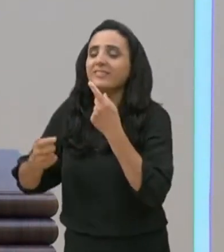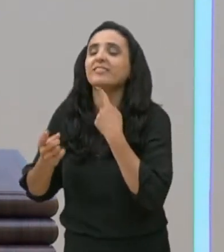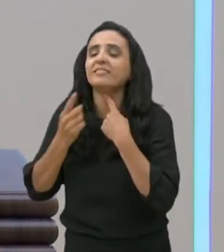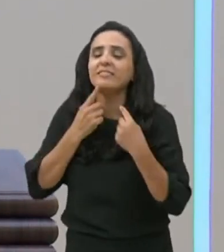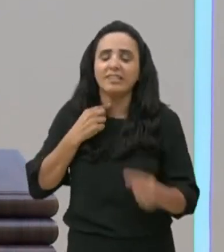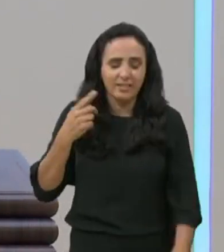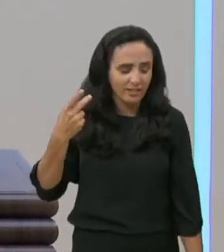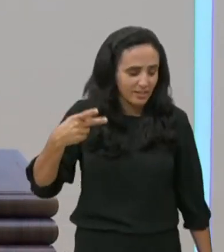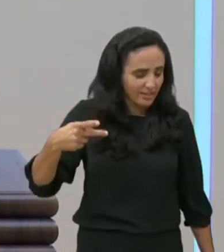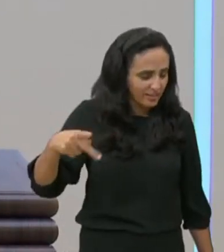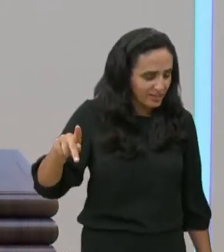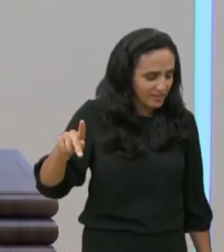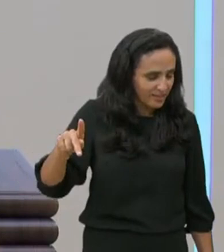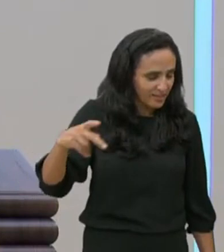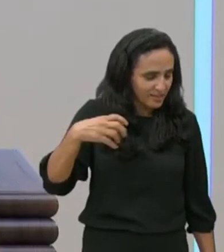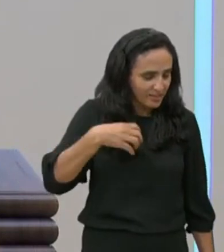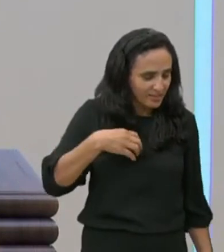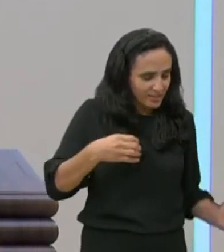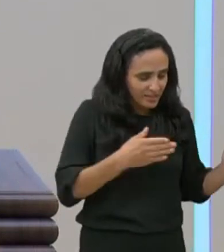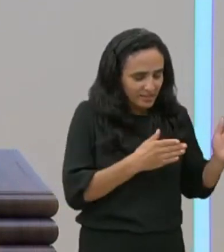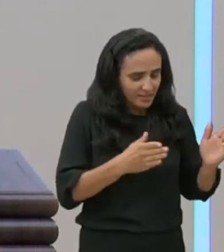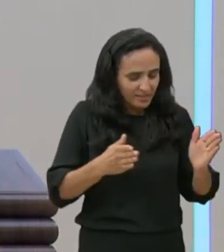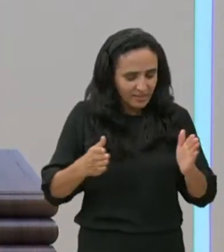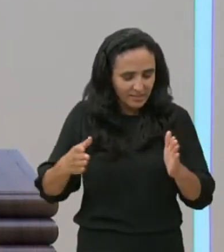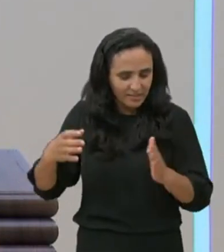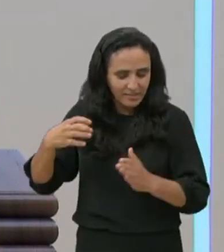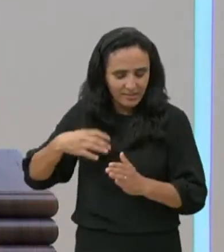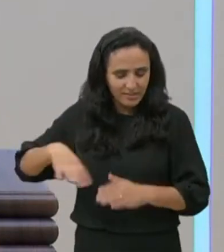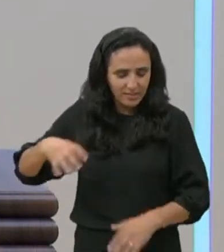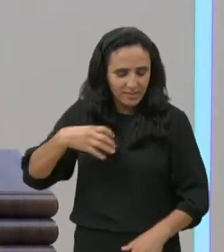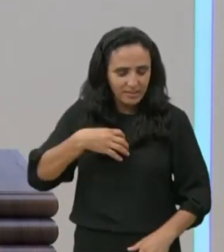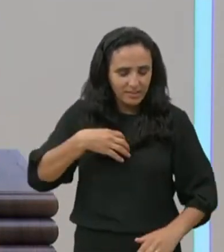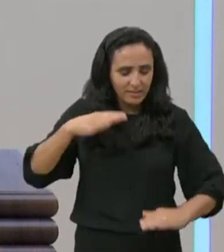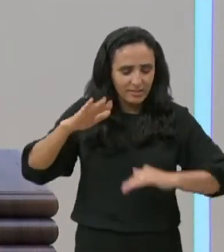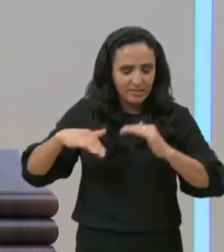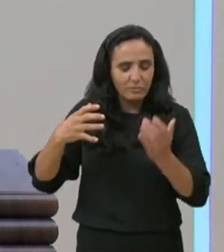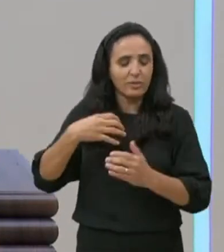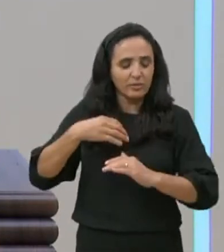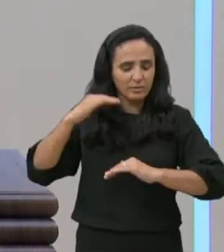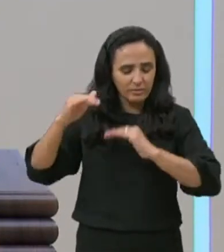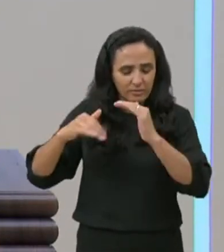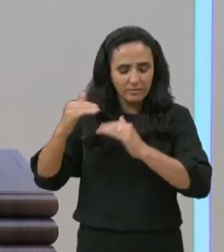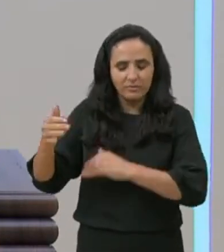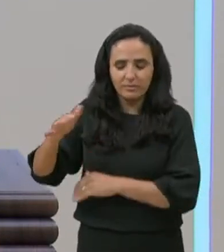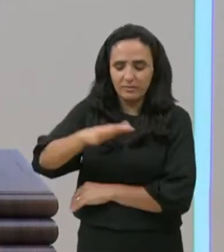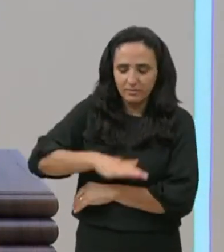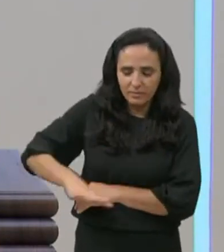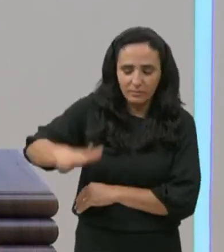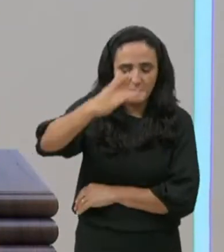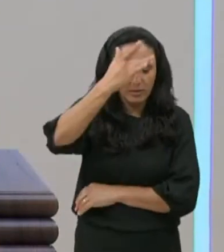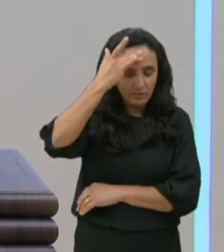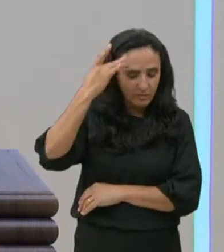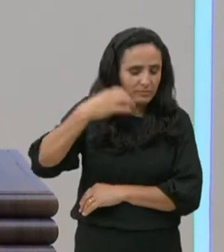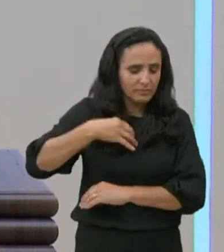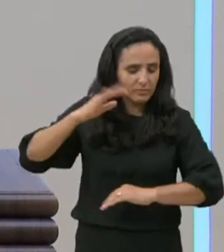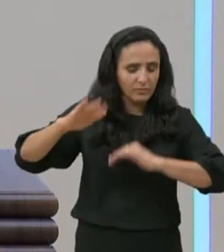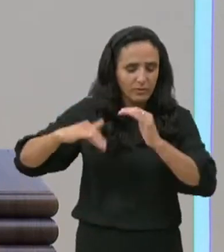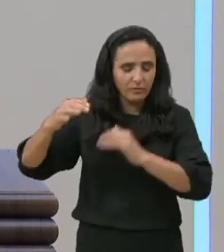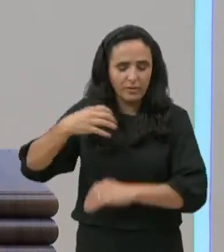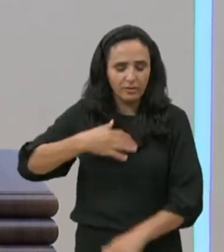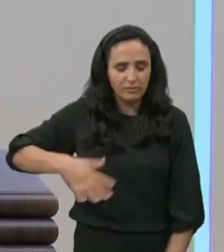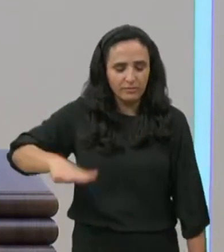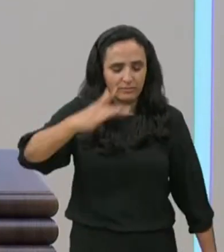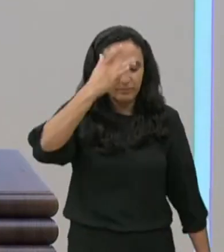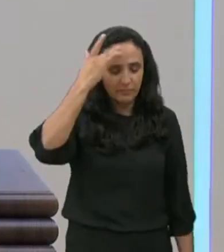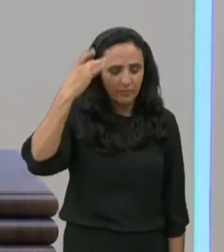como, tu creste, há um detalhe, interessante, também, nesse texto sagrado, e que revela, para a